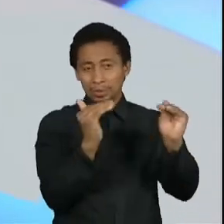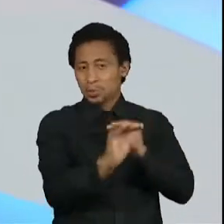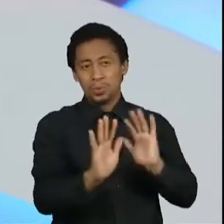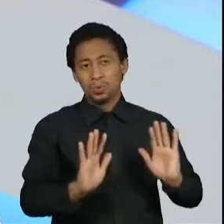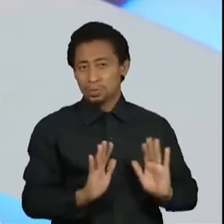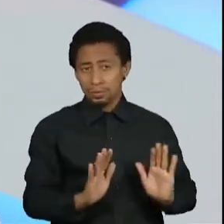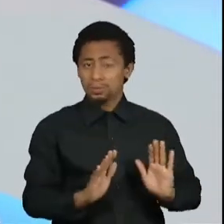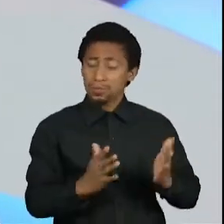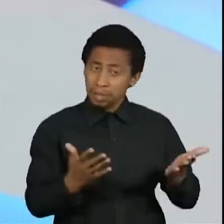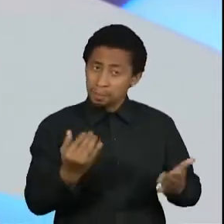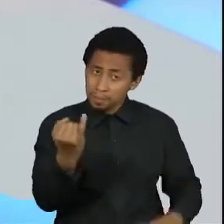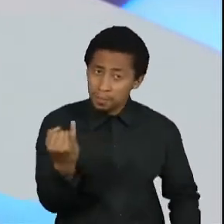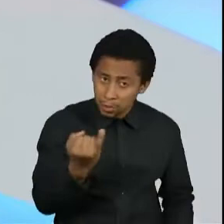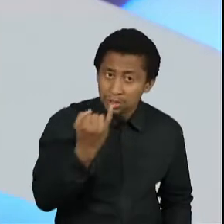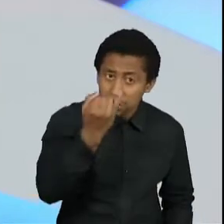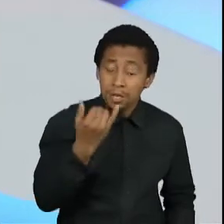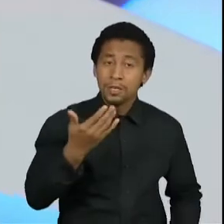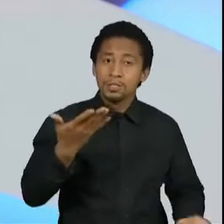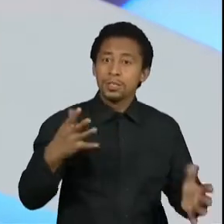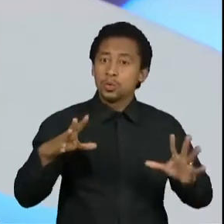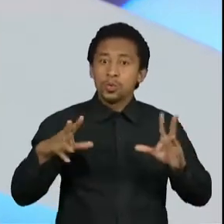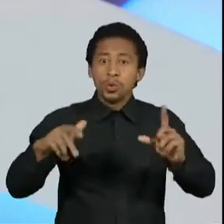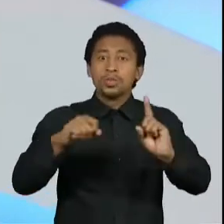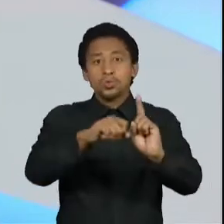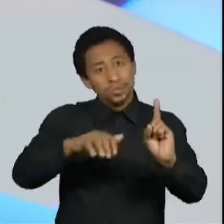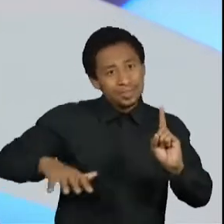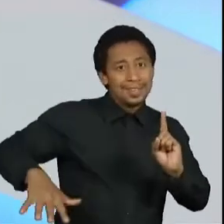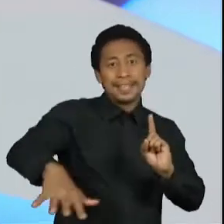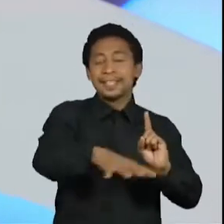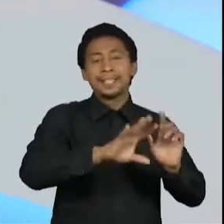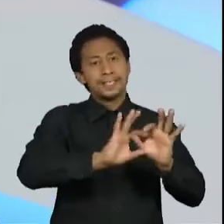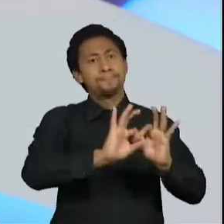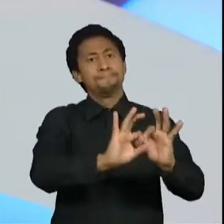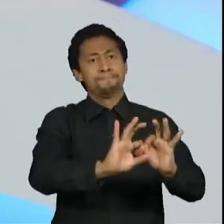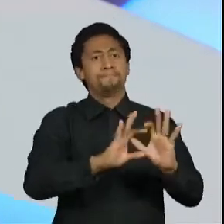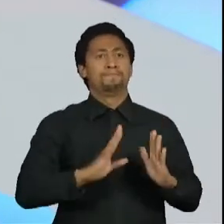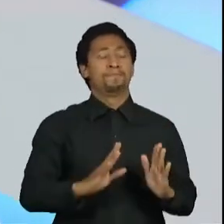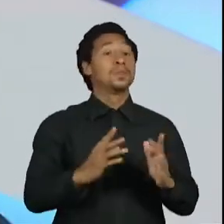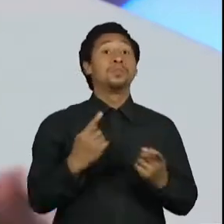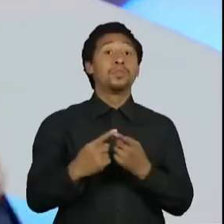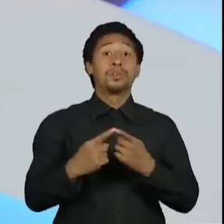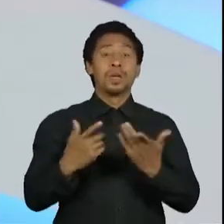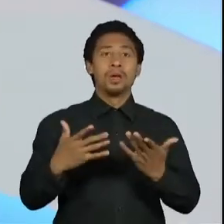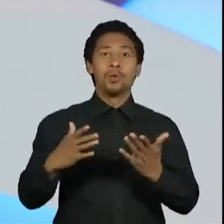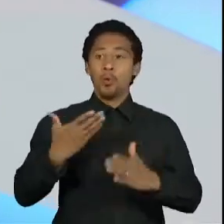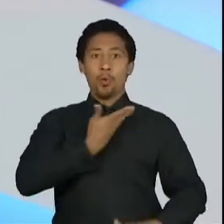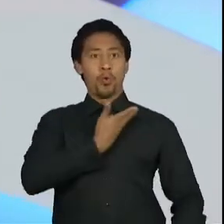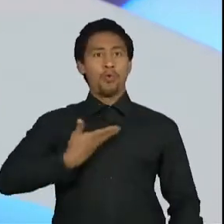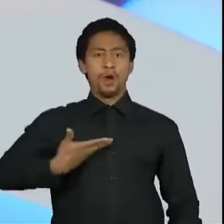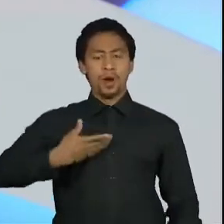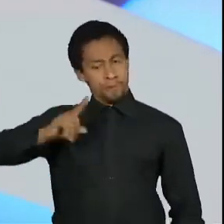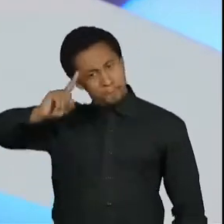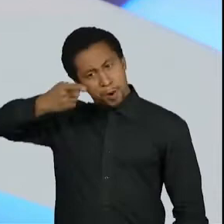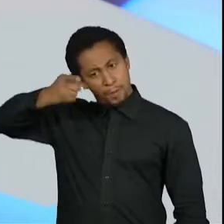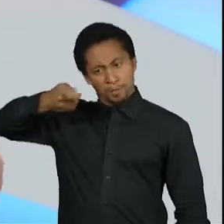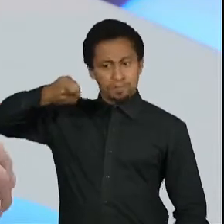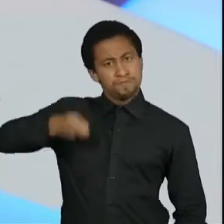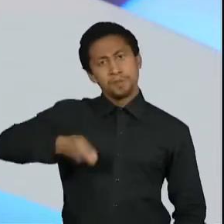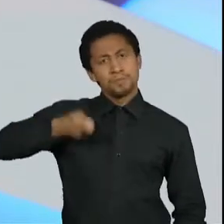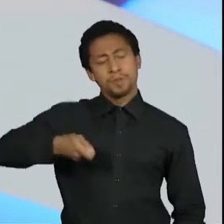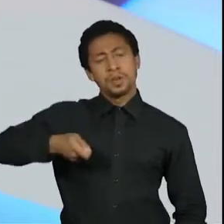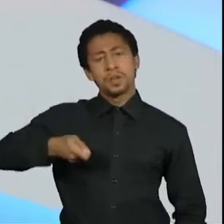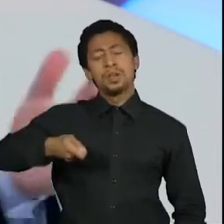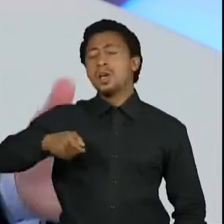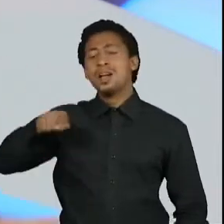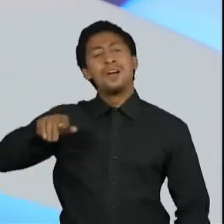Basta lembrar que a primeira ação de qualquer poder autoritário é a destruição da sociedade civil. Isso faz parte da cartilha de qualquer ditador. O ditador